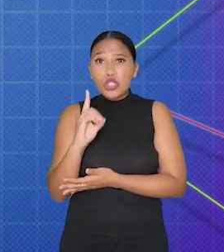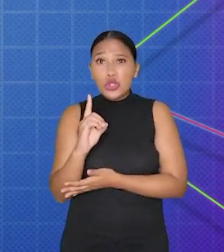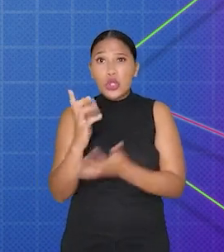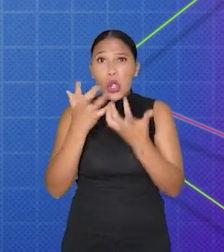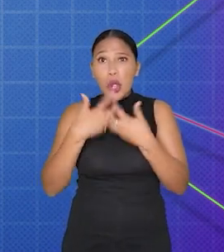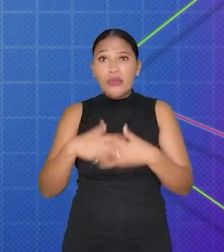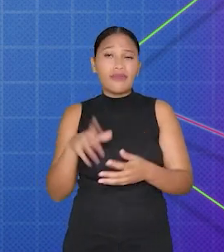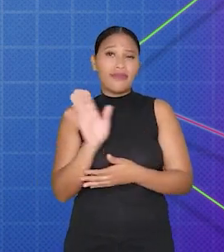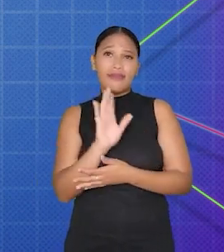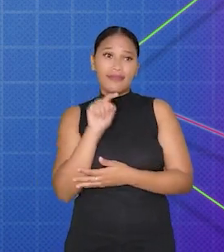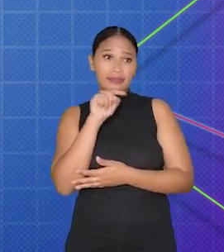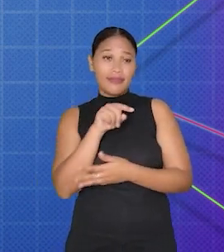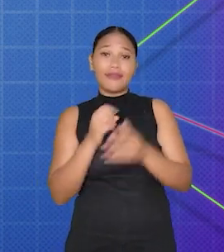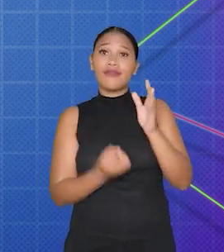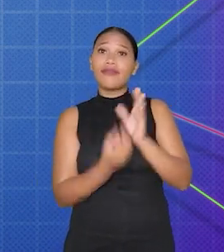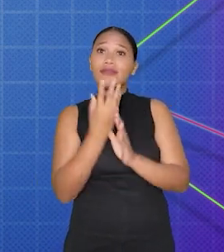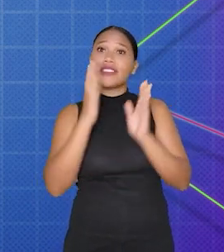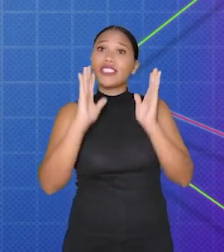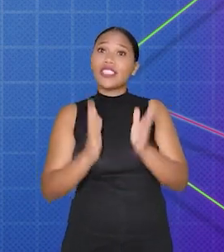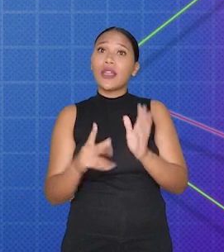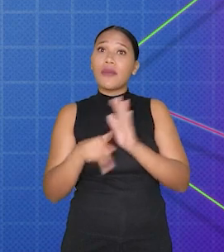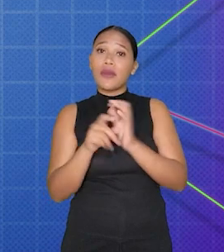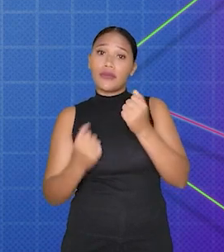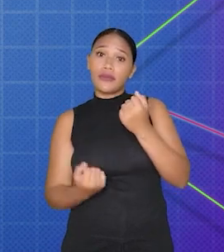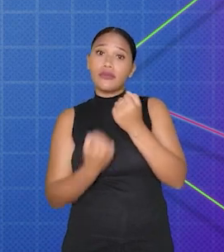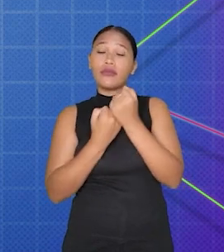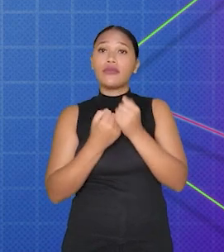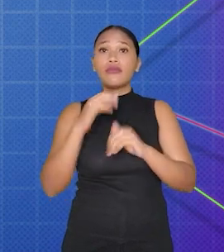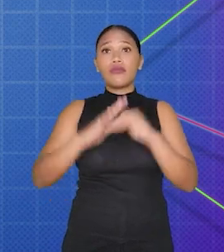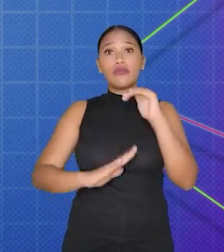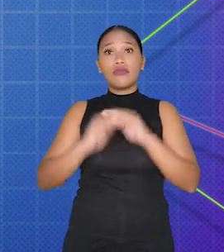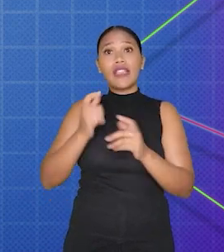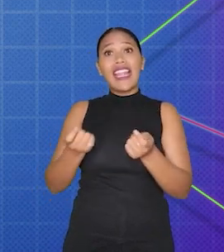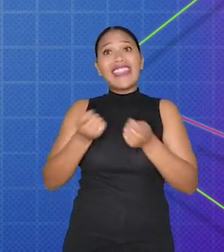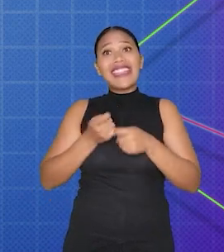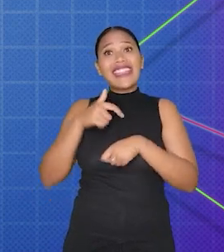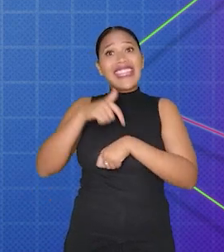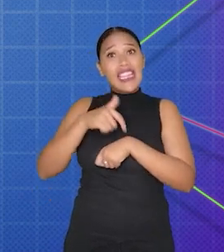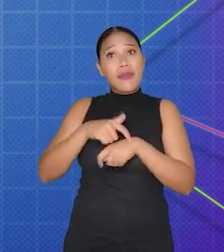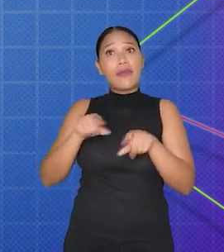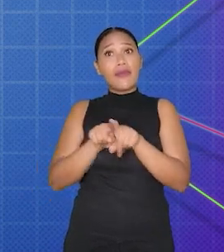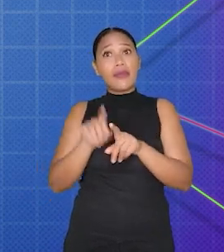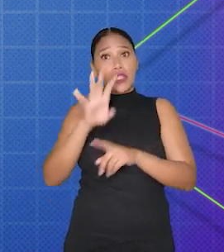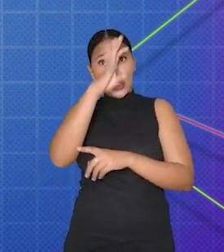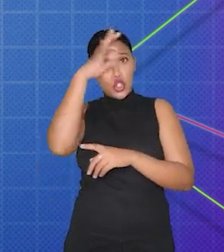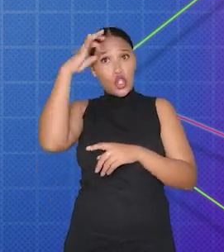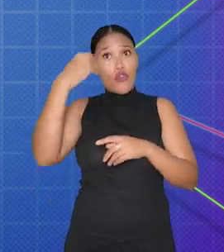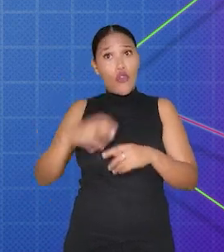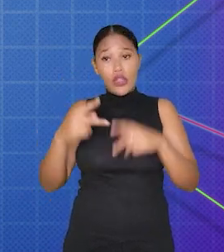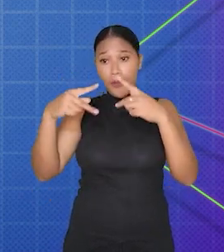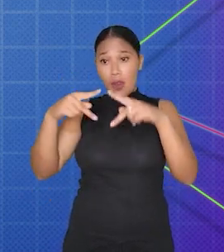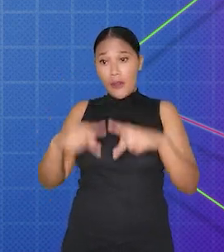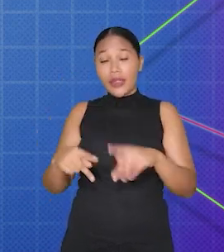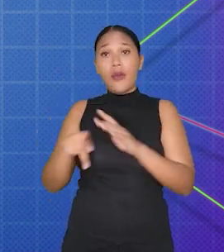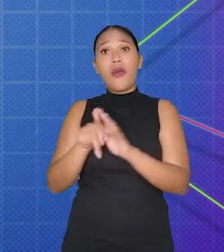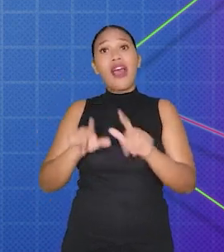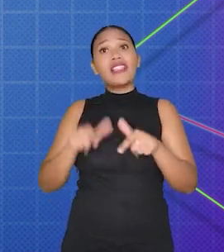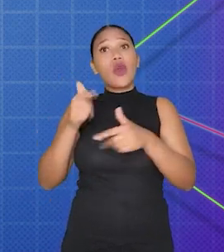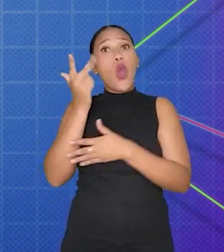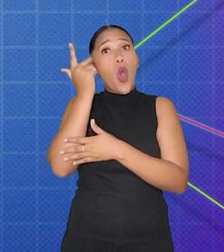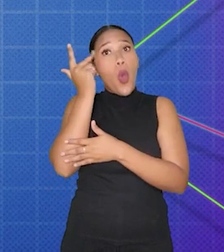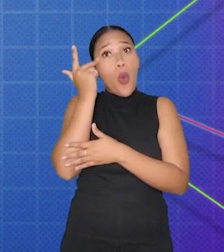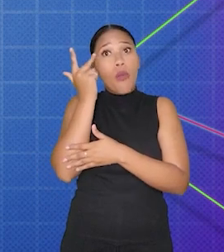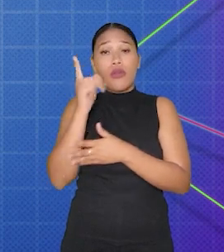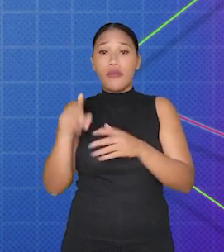complexo. Esses comportamentos foram criados para ajudar os desenvolvedores a economizar tempo e esforço na programação de